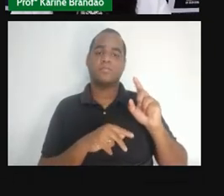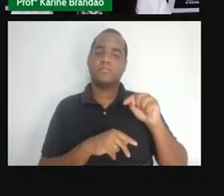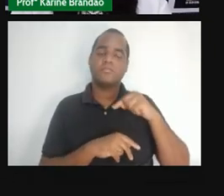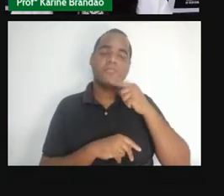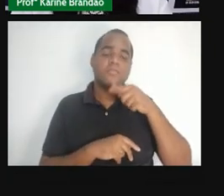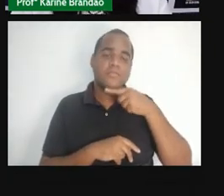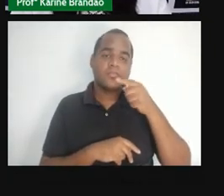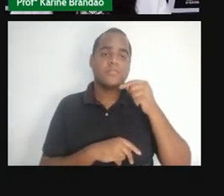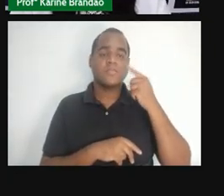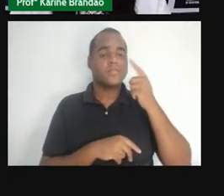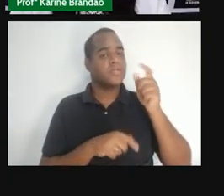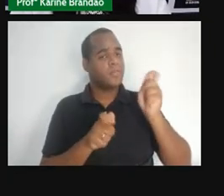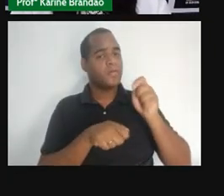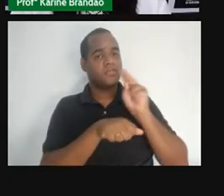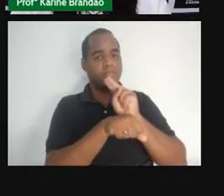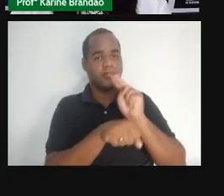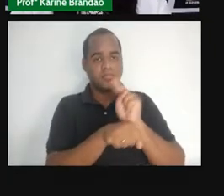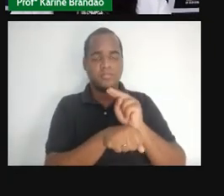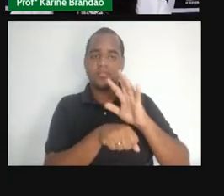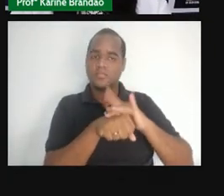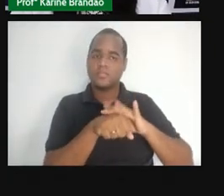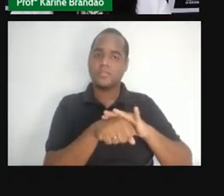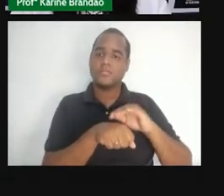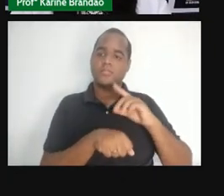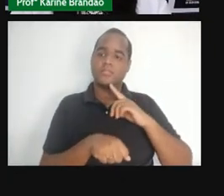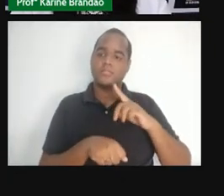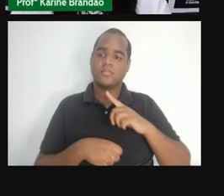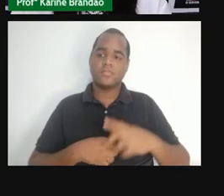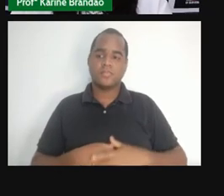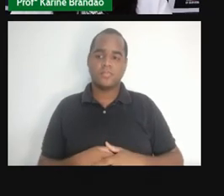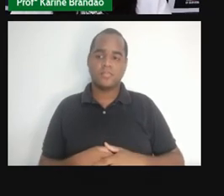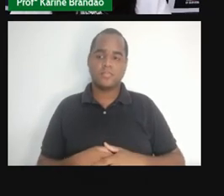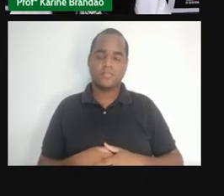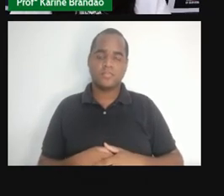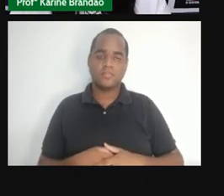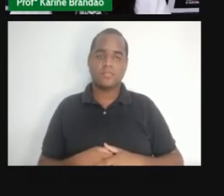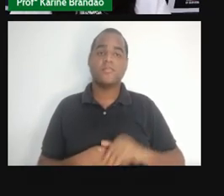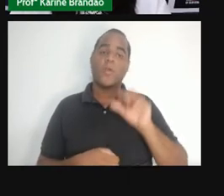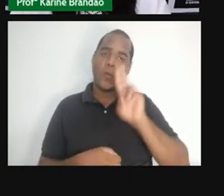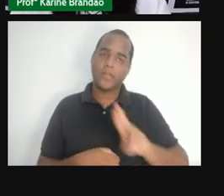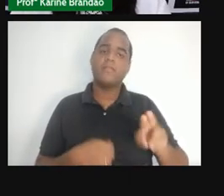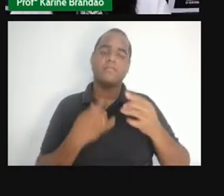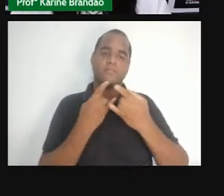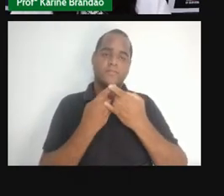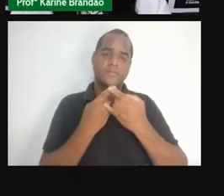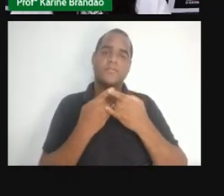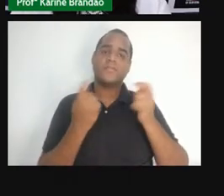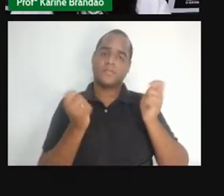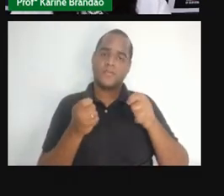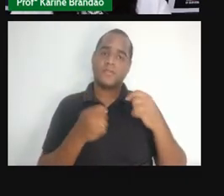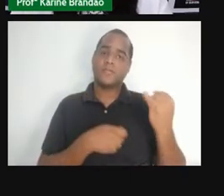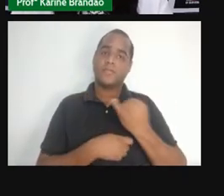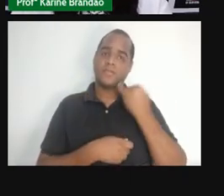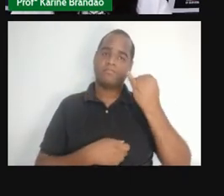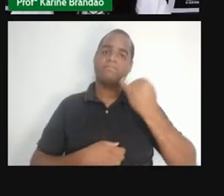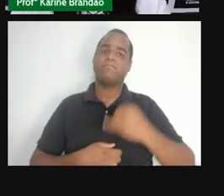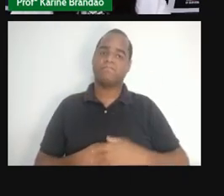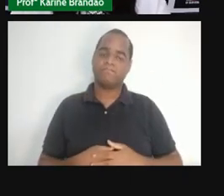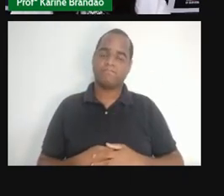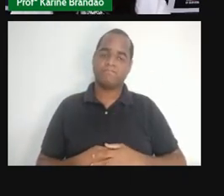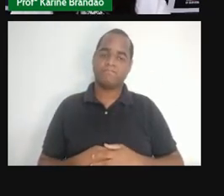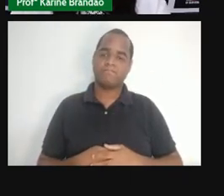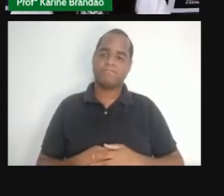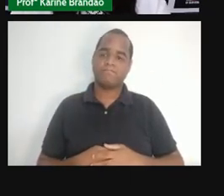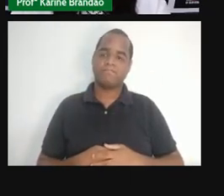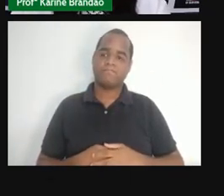única alternativa que não garante a prevenção contra uma dessas doenças. Usar